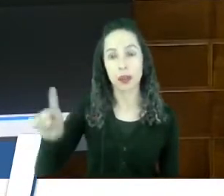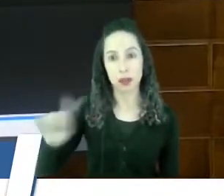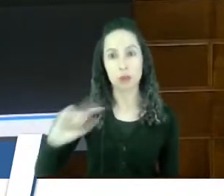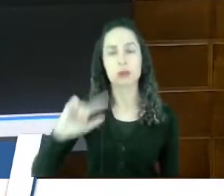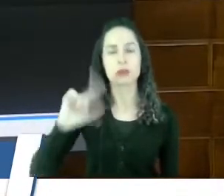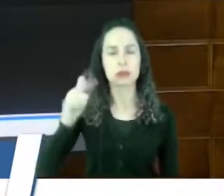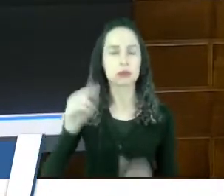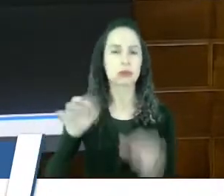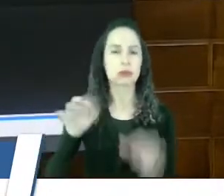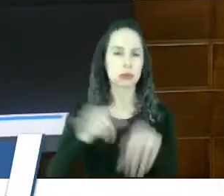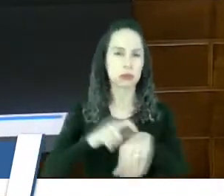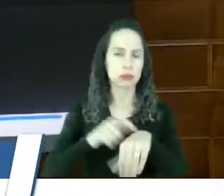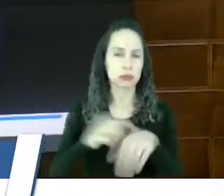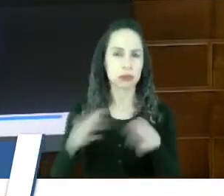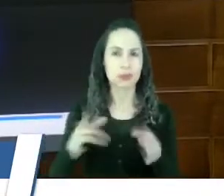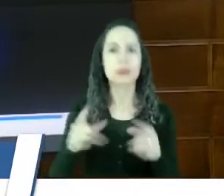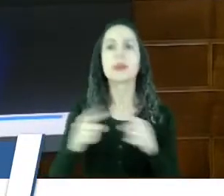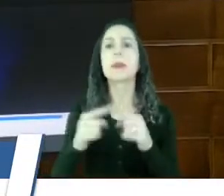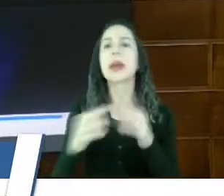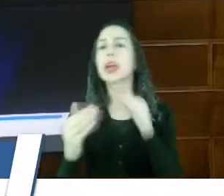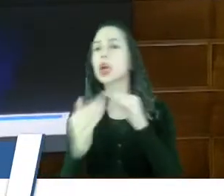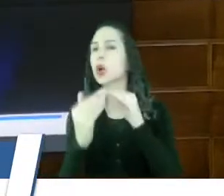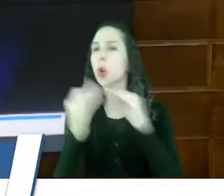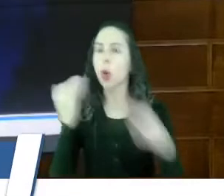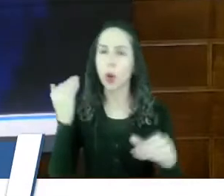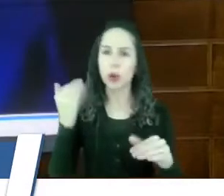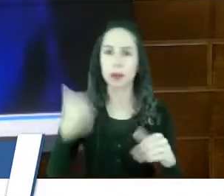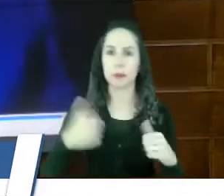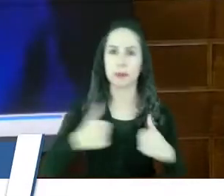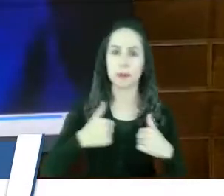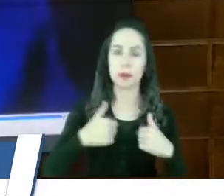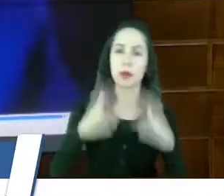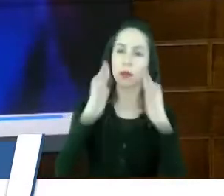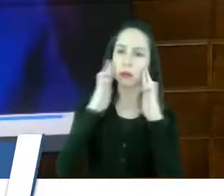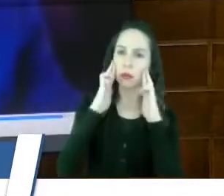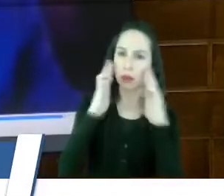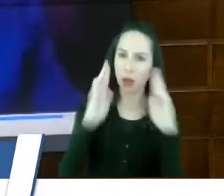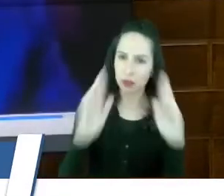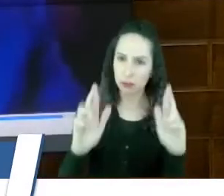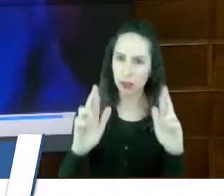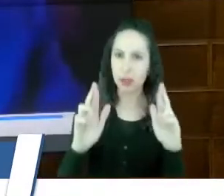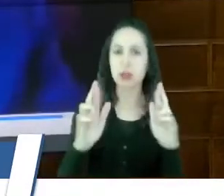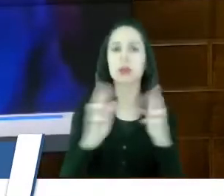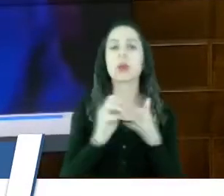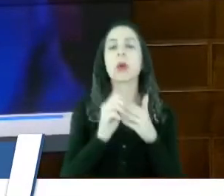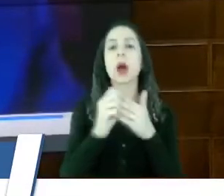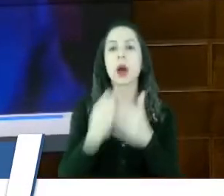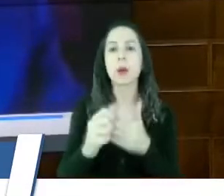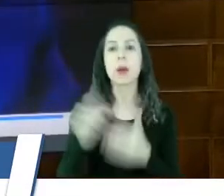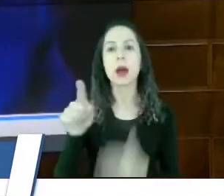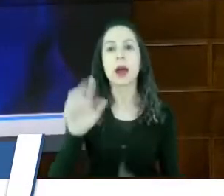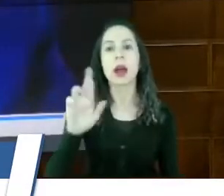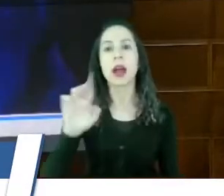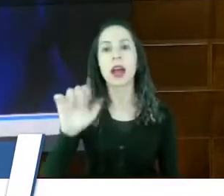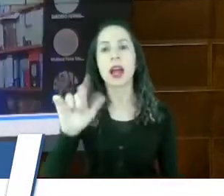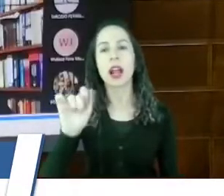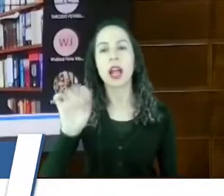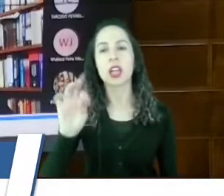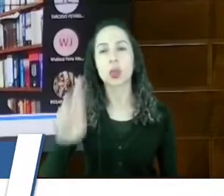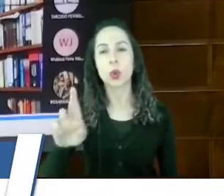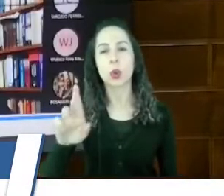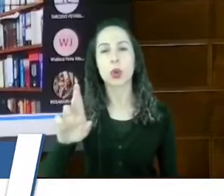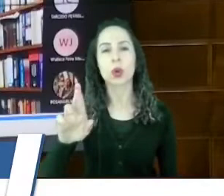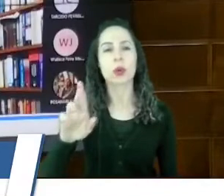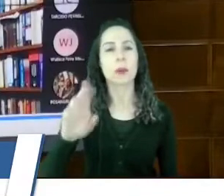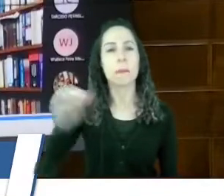e divergência. Então, eu, com devido respeito, acompanho o seu relator. Embargador Soares de Mello. Acompanho